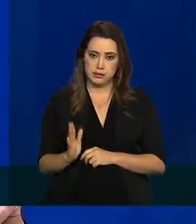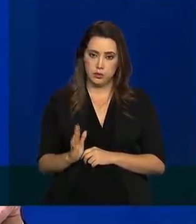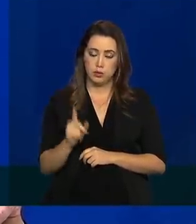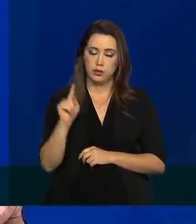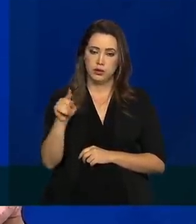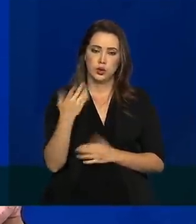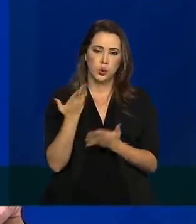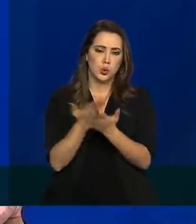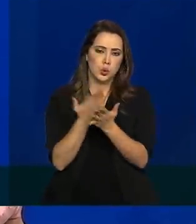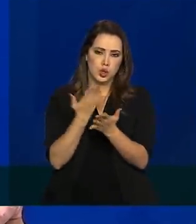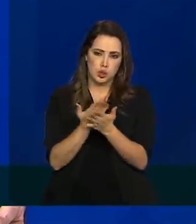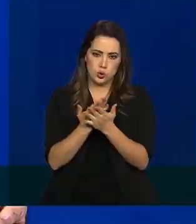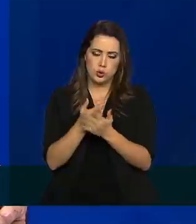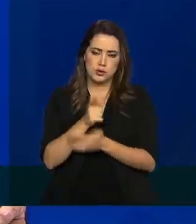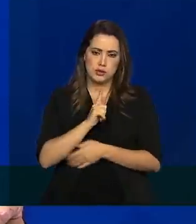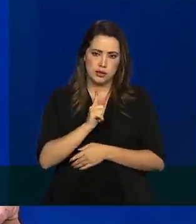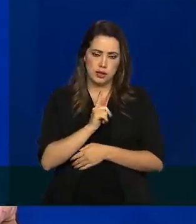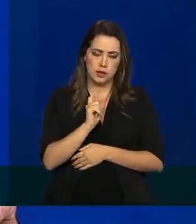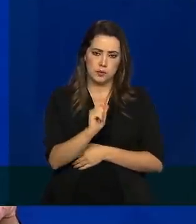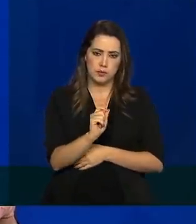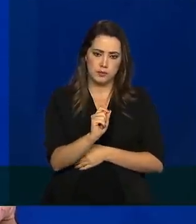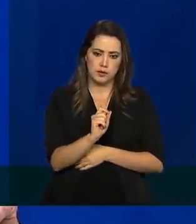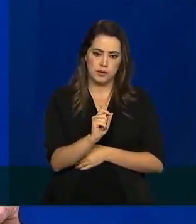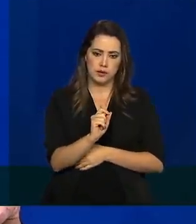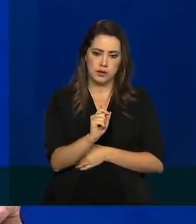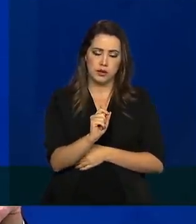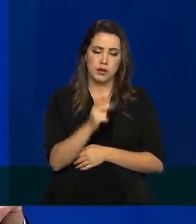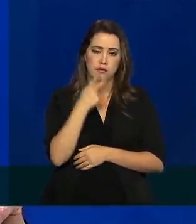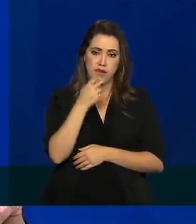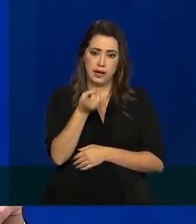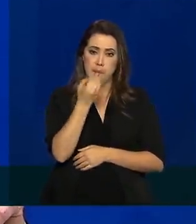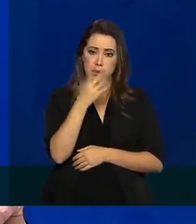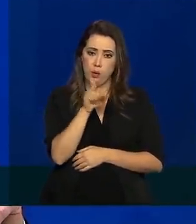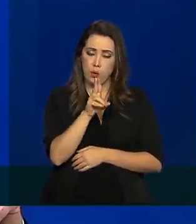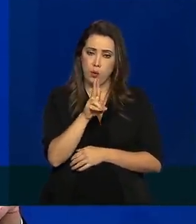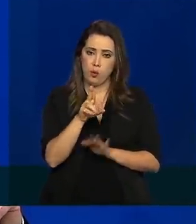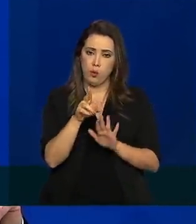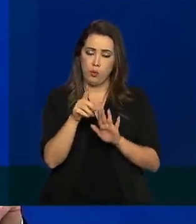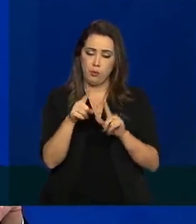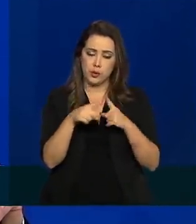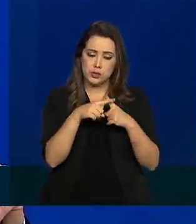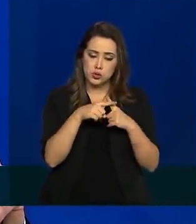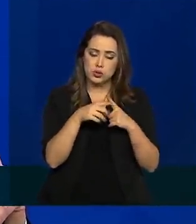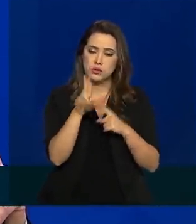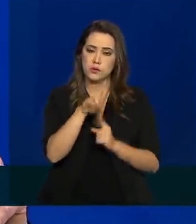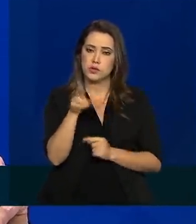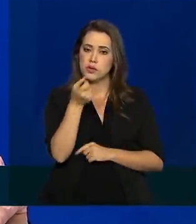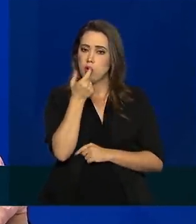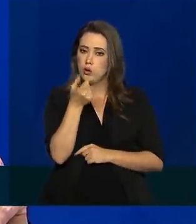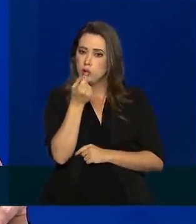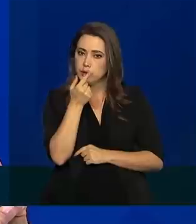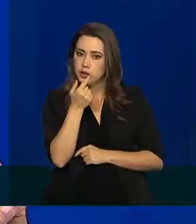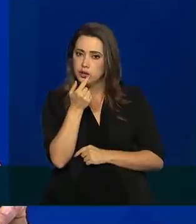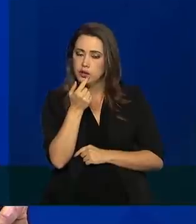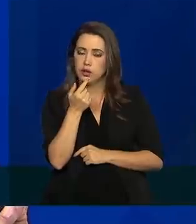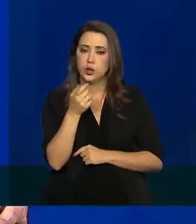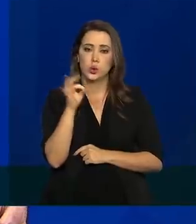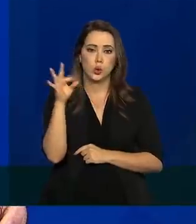essa posição foi sobre o uso da cloroquina ou o uso em pacientes com sintomas leves?